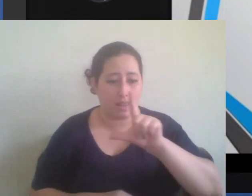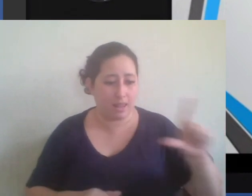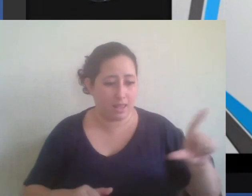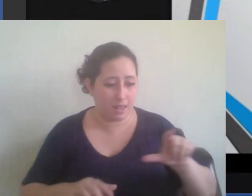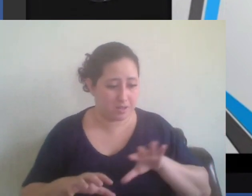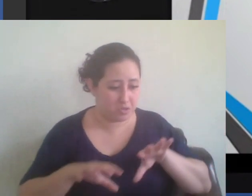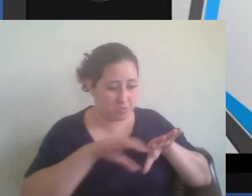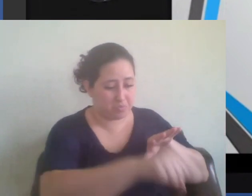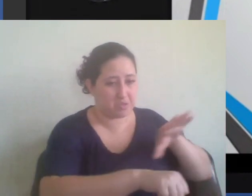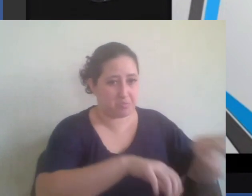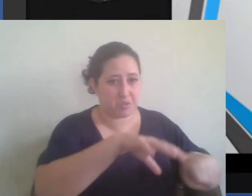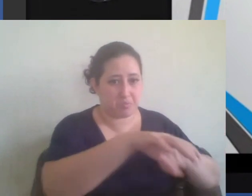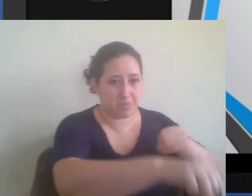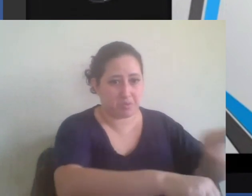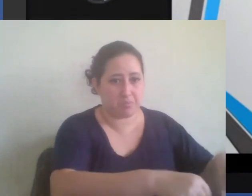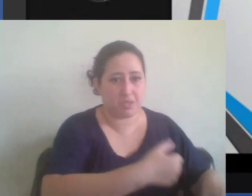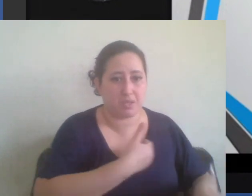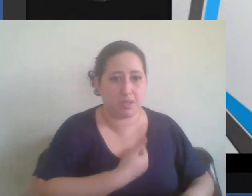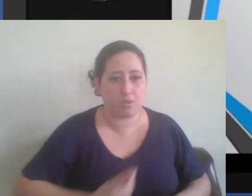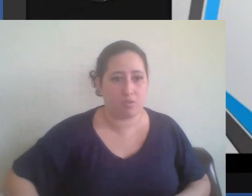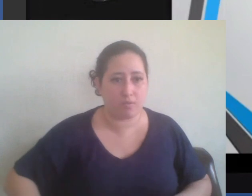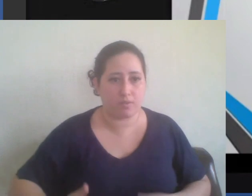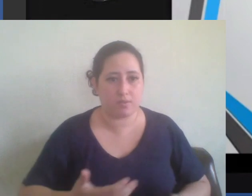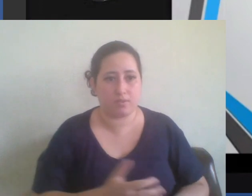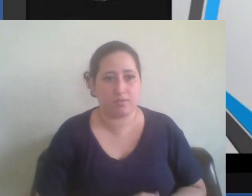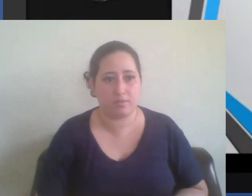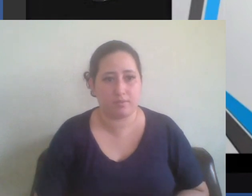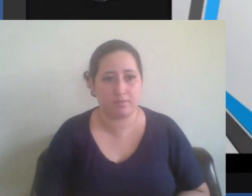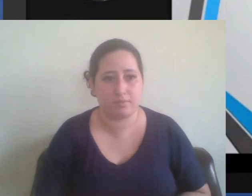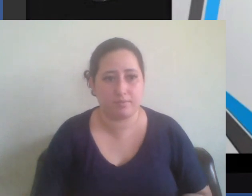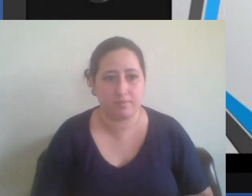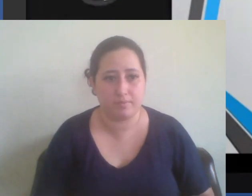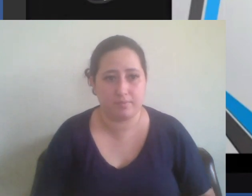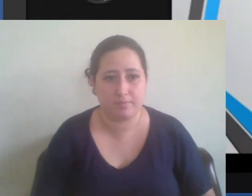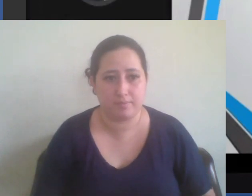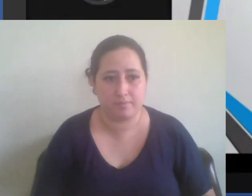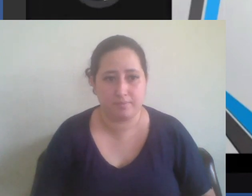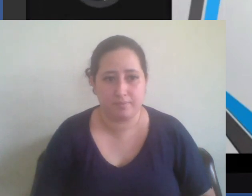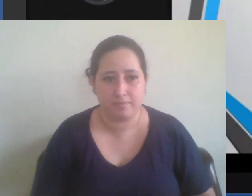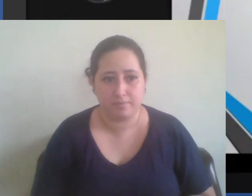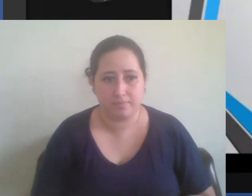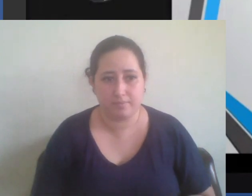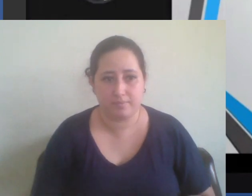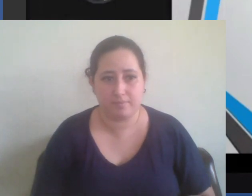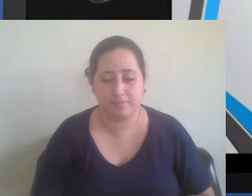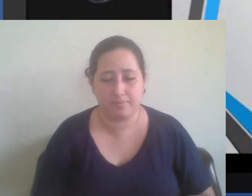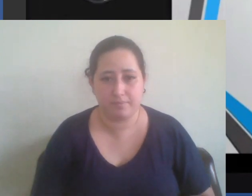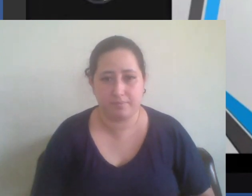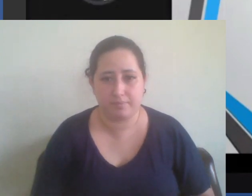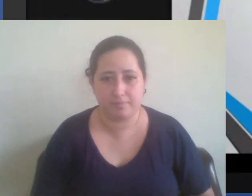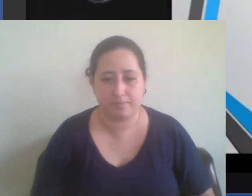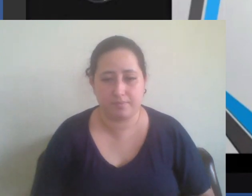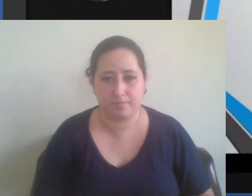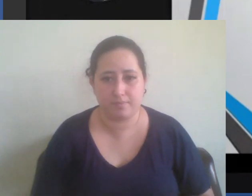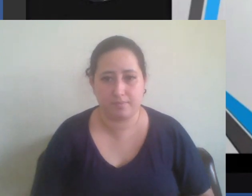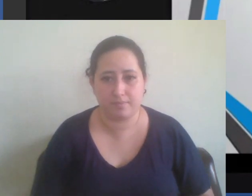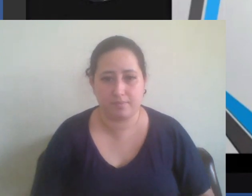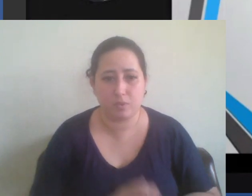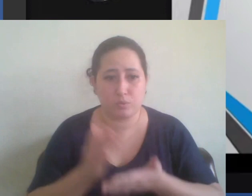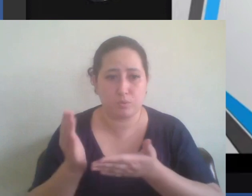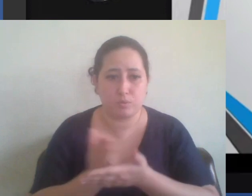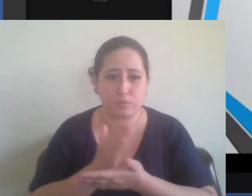Ásia tá pra vocês terem uma ideia o livro